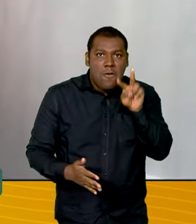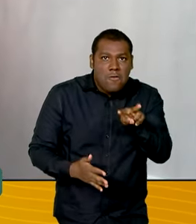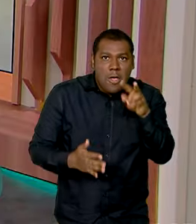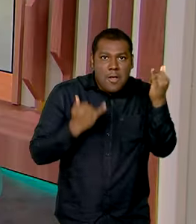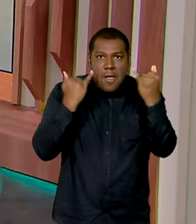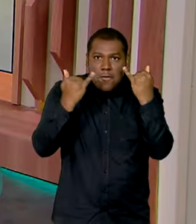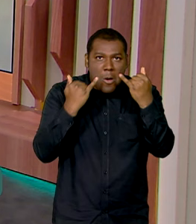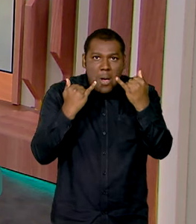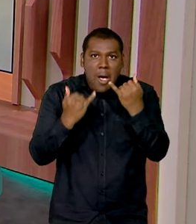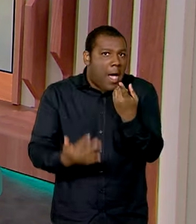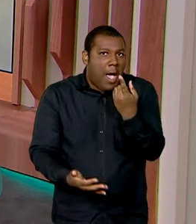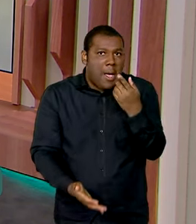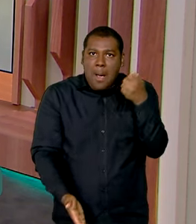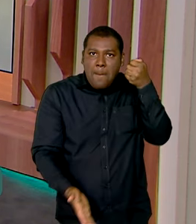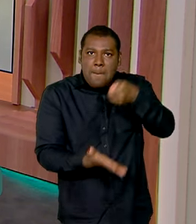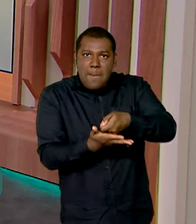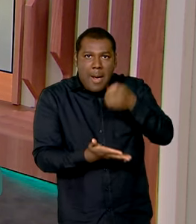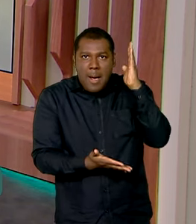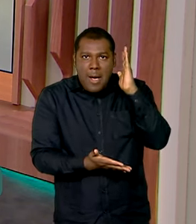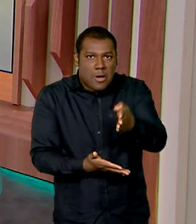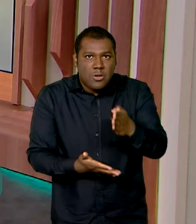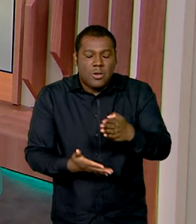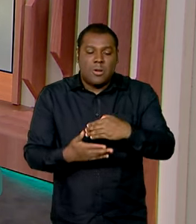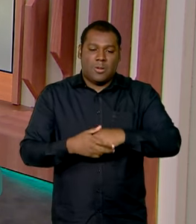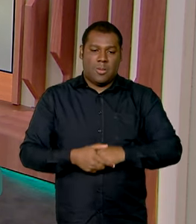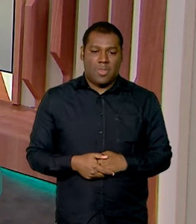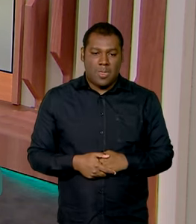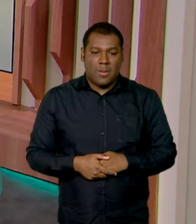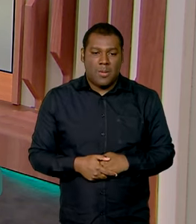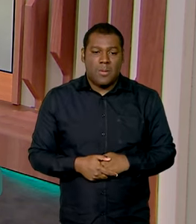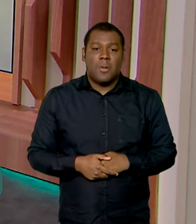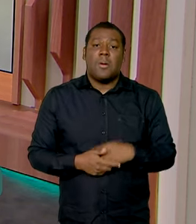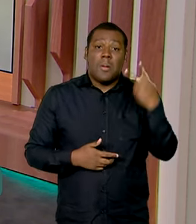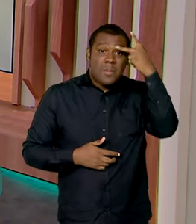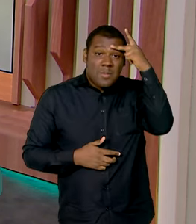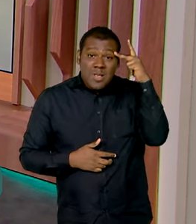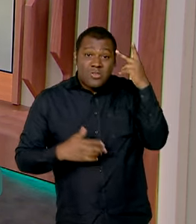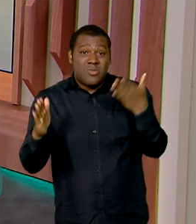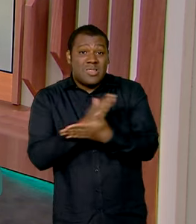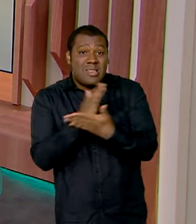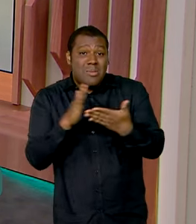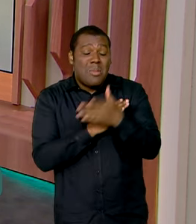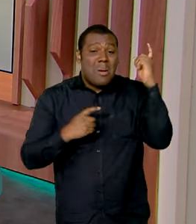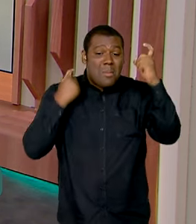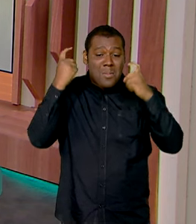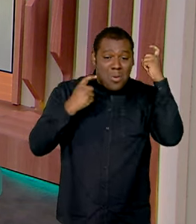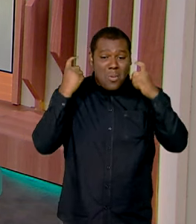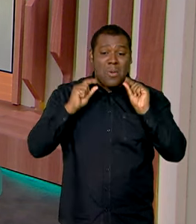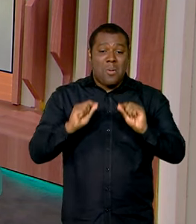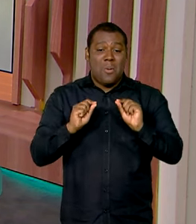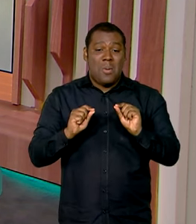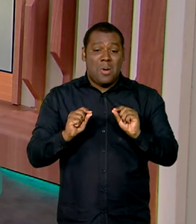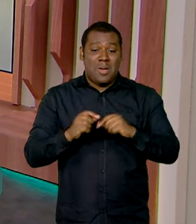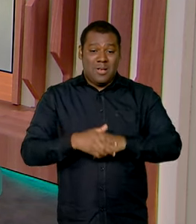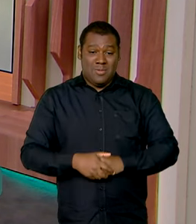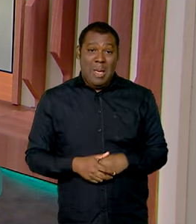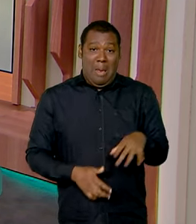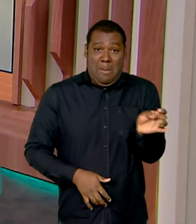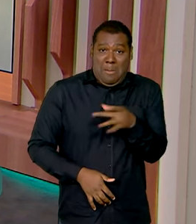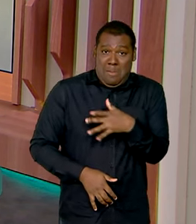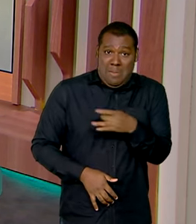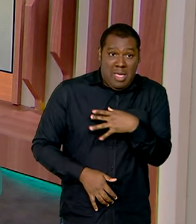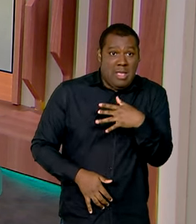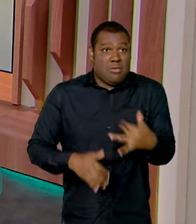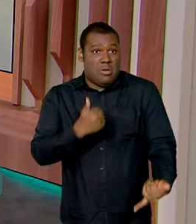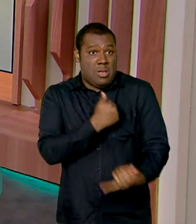Tá certo. Agora, um outro assunto que preocupa bastante o contribuinte e o supervisor é o risco de cair em golpes, que infelizmente